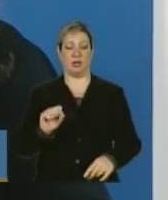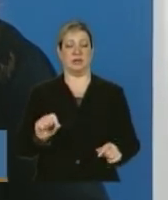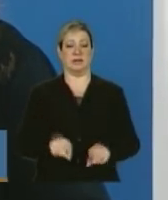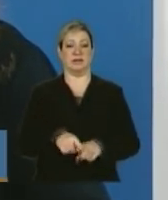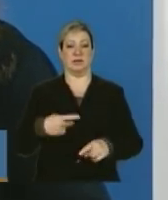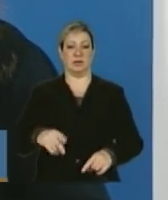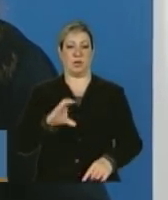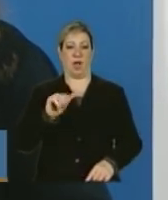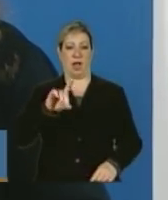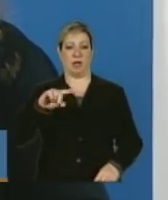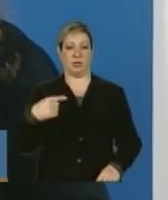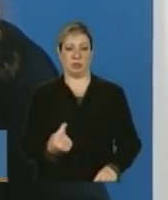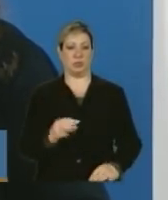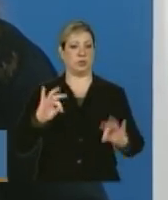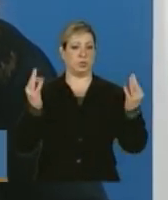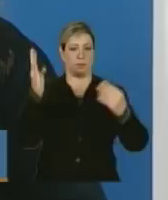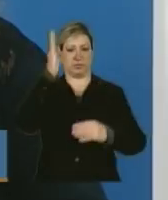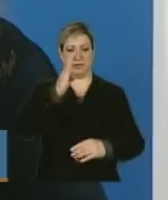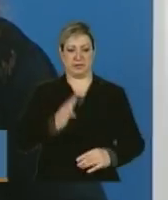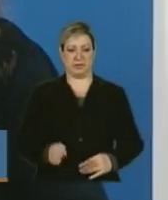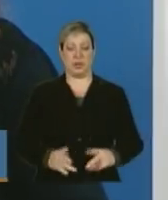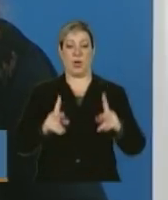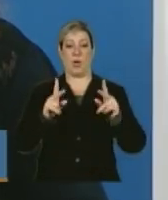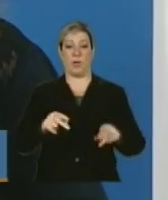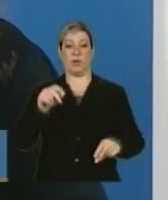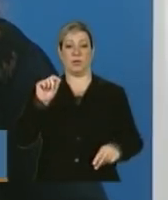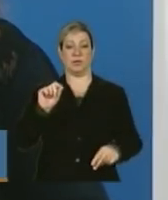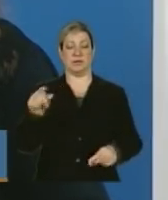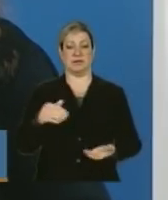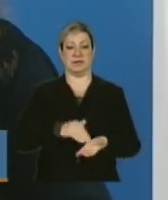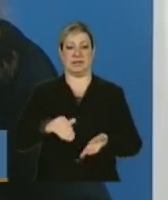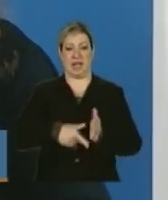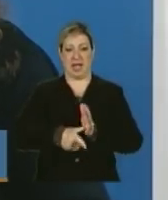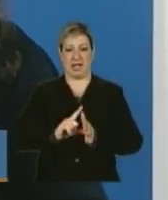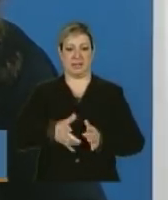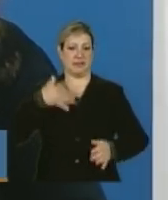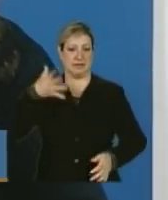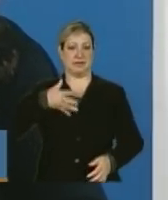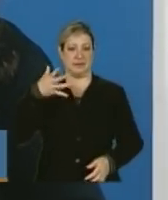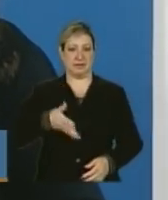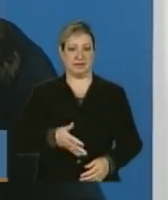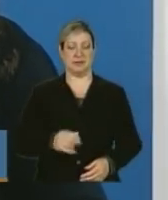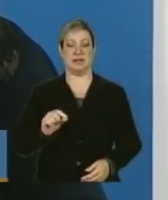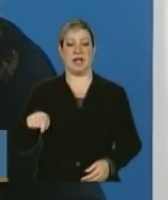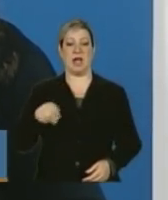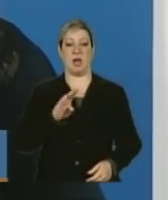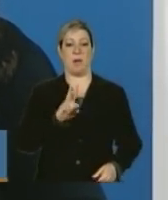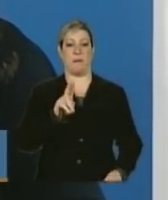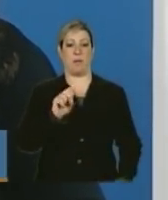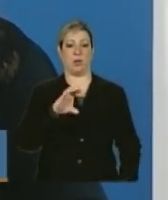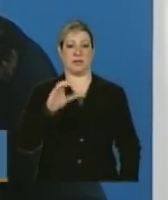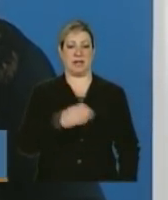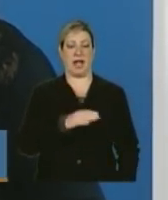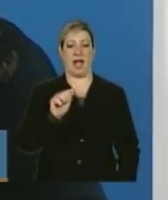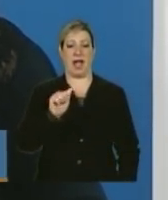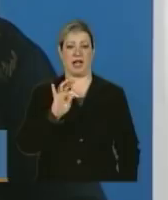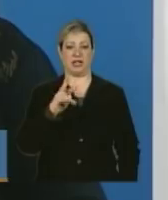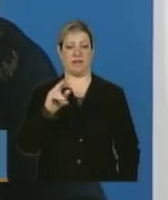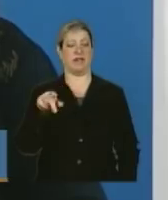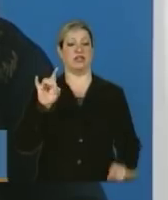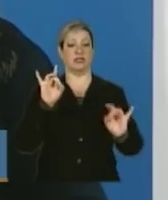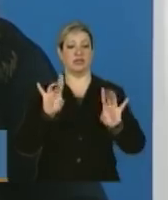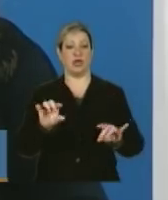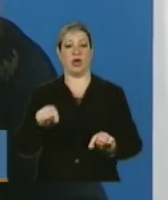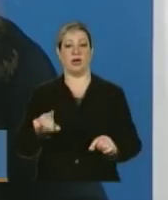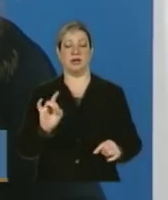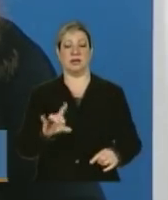cadastro único em todo o Brasil. Como falava o secretário Tiago Falcão há pouco, a busca ativa não se restringe ao cadastramento e atualização